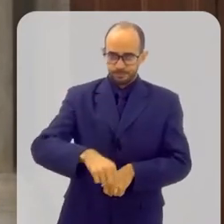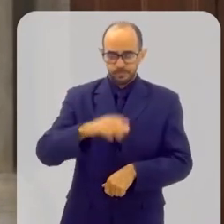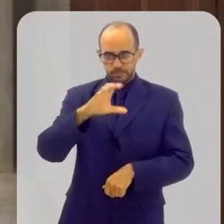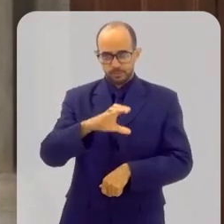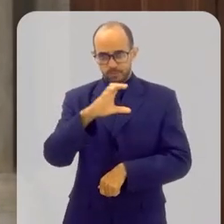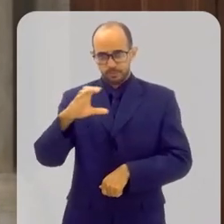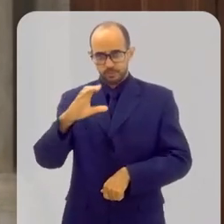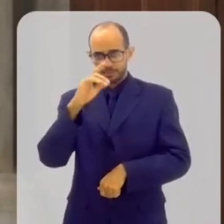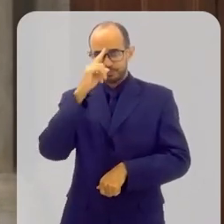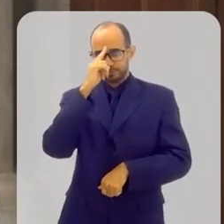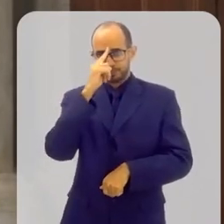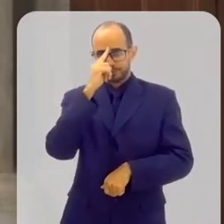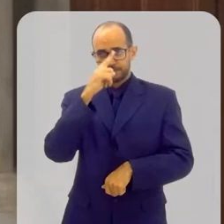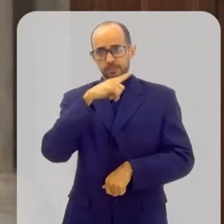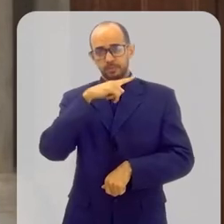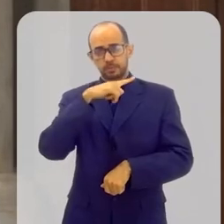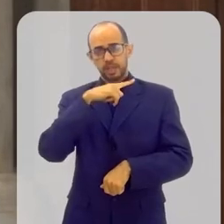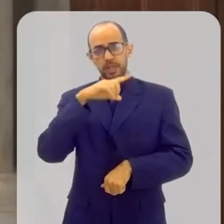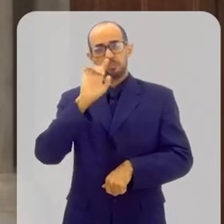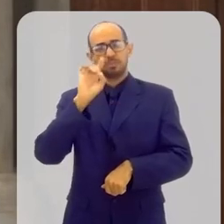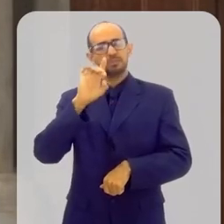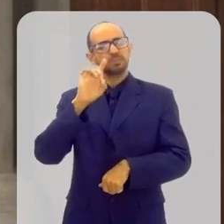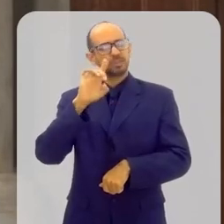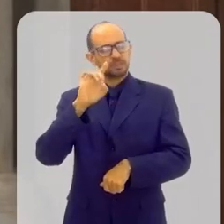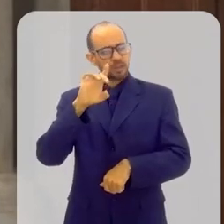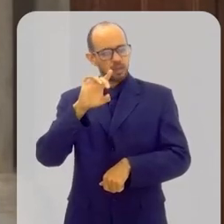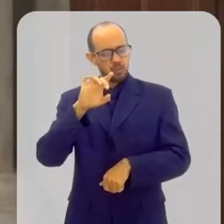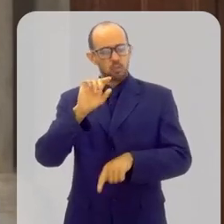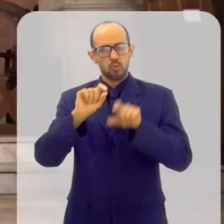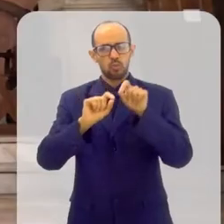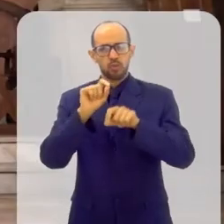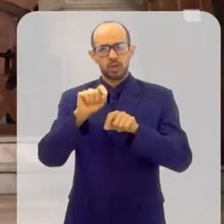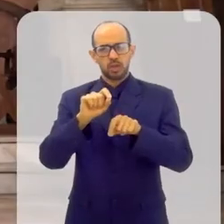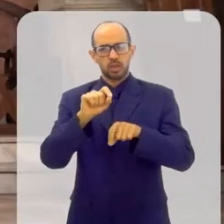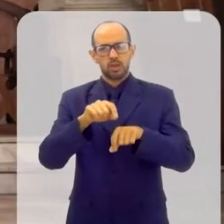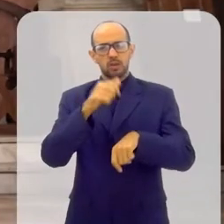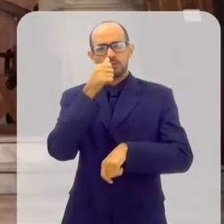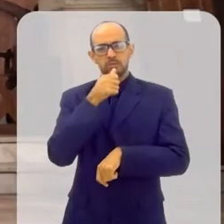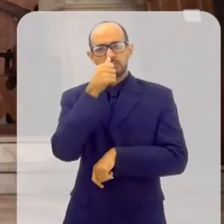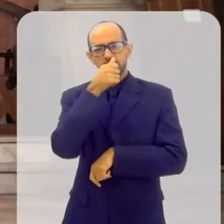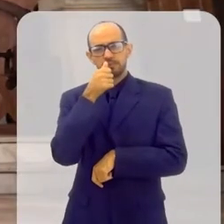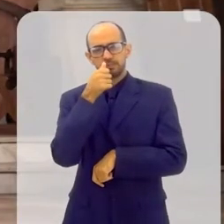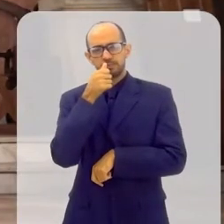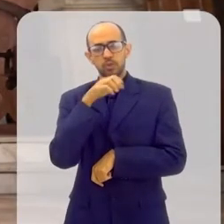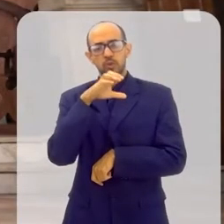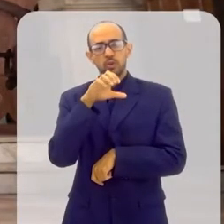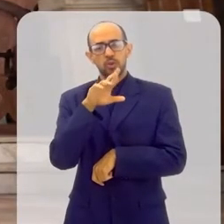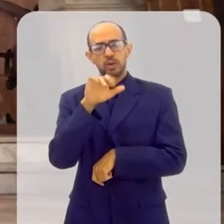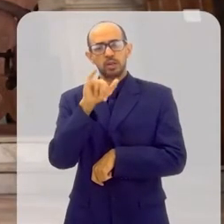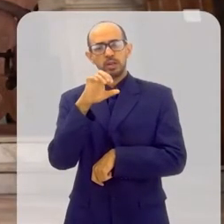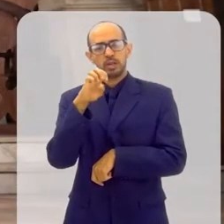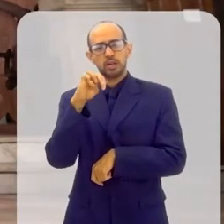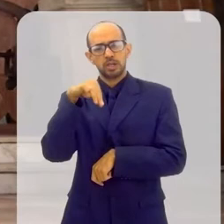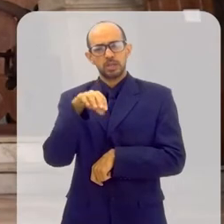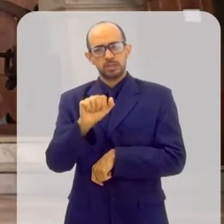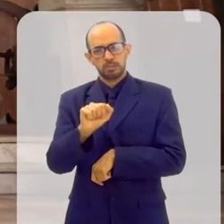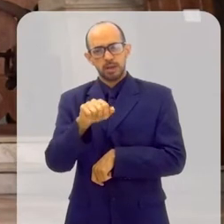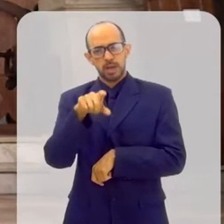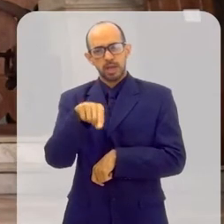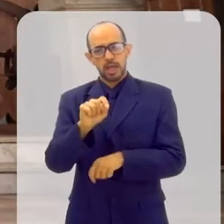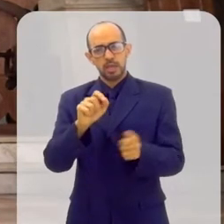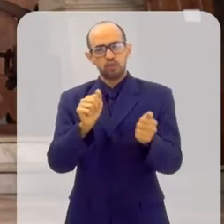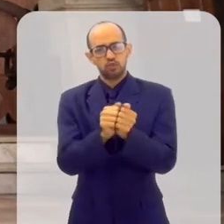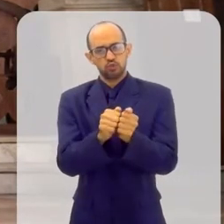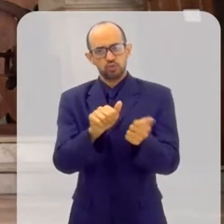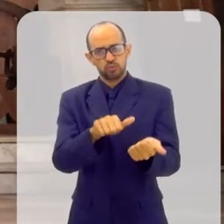greco-meuquitas, existe uma peculiaridade, que o sacramento do crisma ou confirmação é feito junto